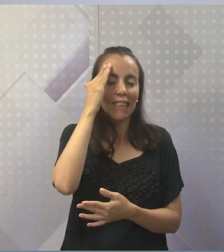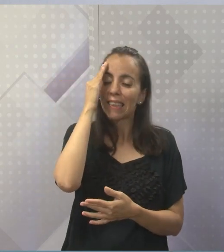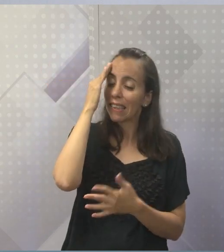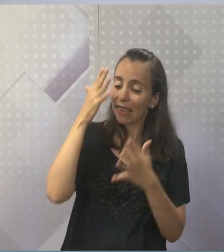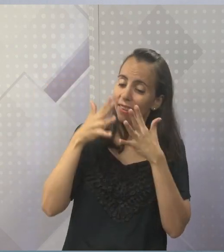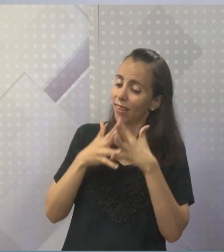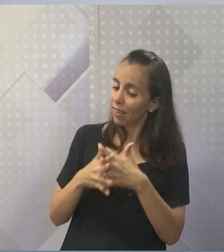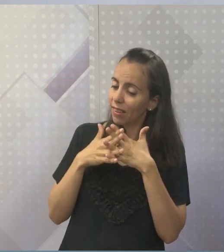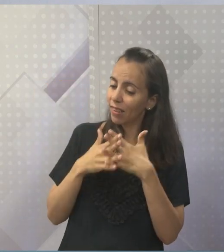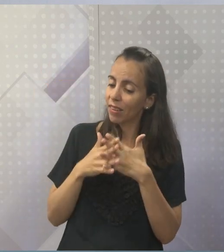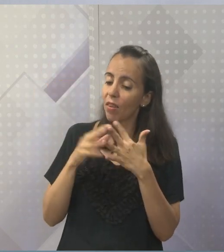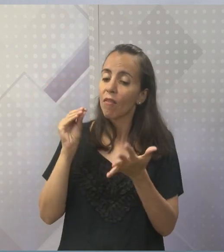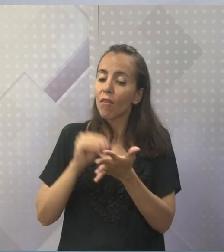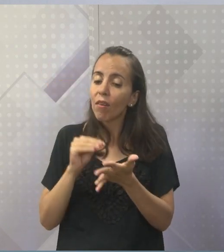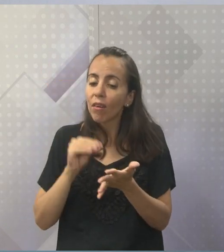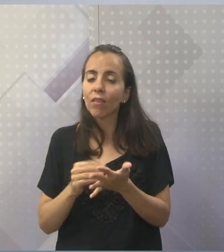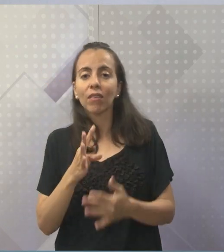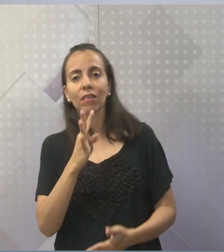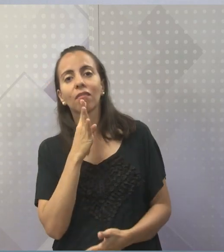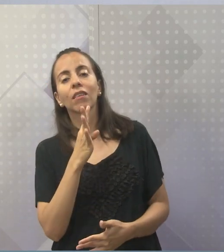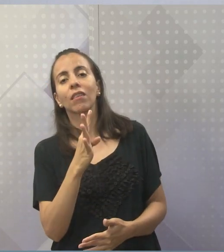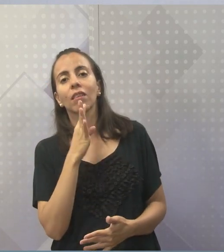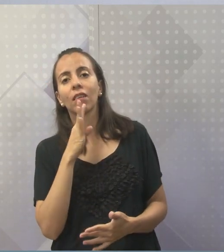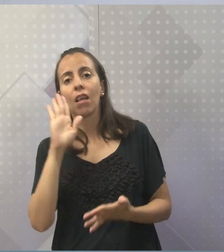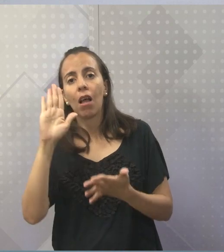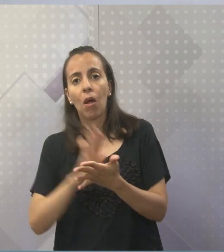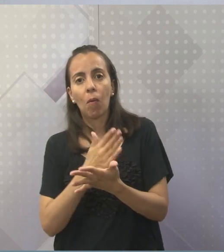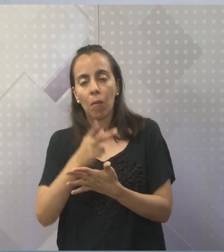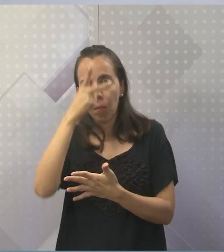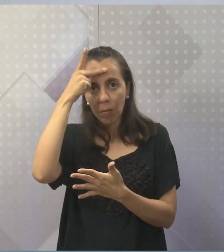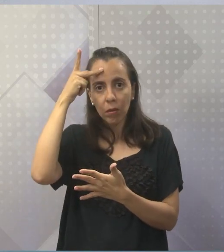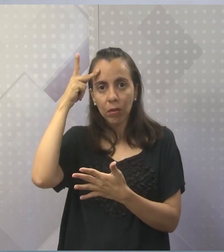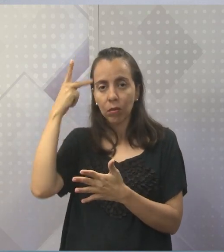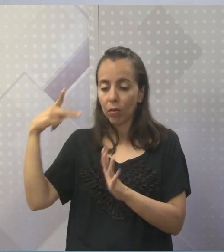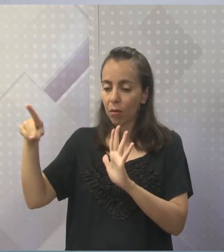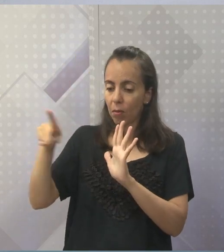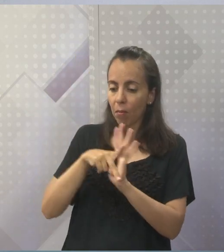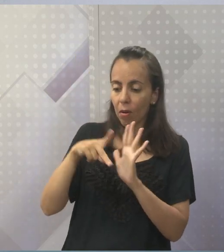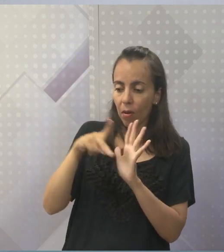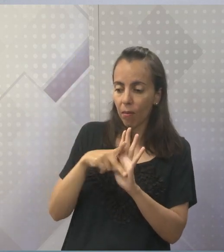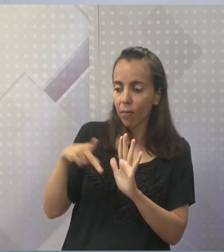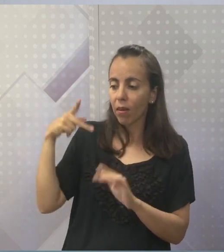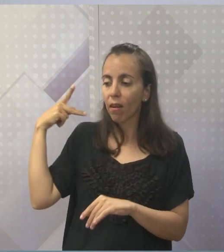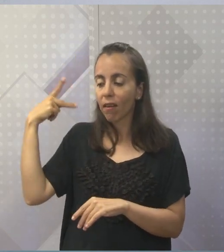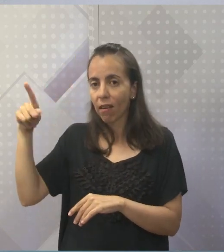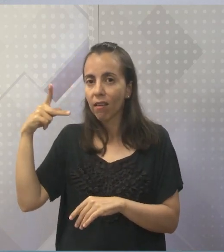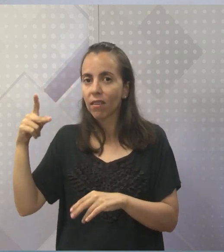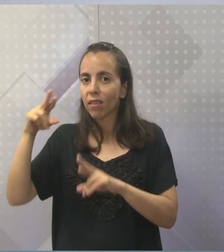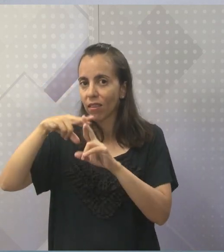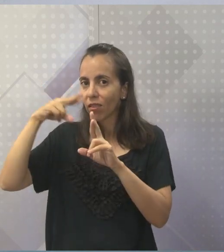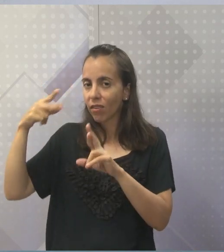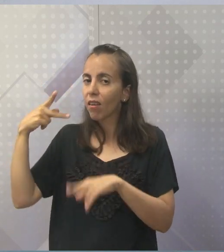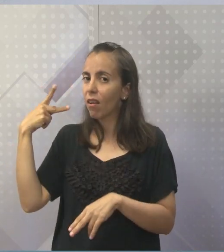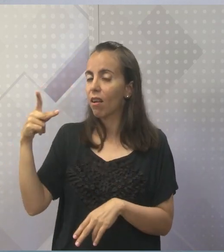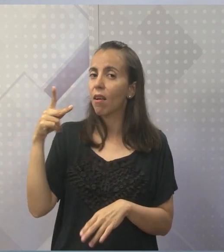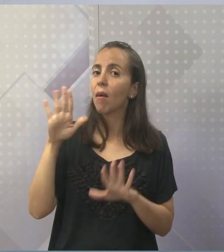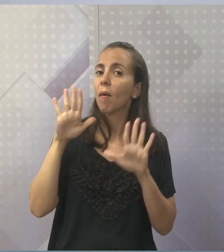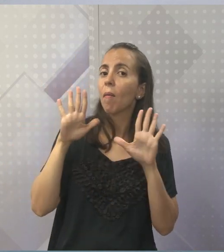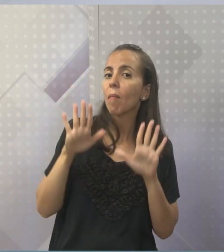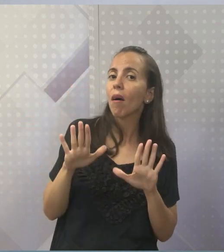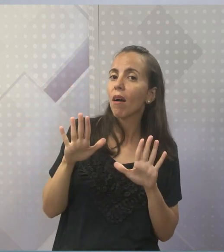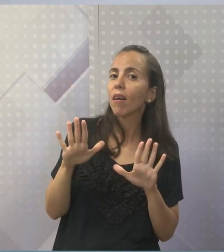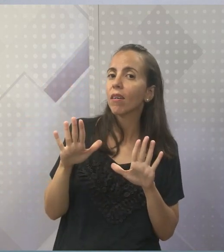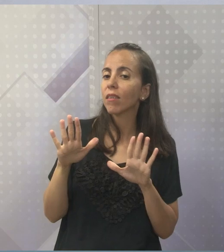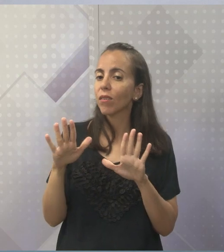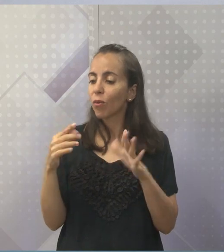Acerca de alguns adeptos que se dizem, né? Acerca do islam, né? E que fazem as